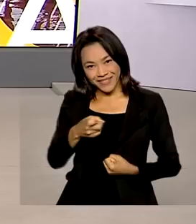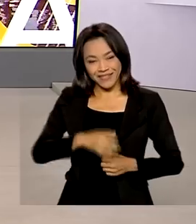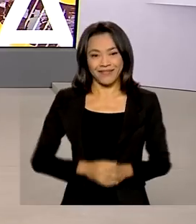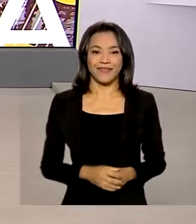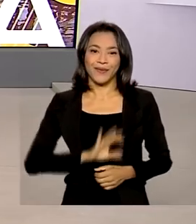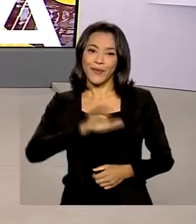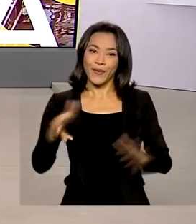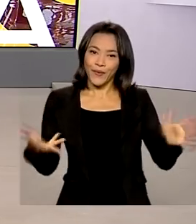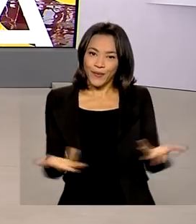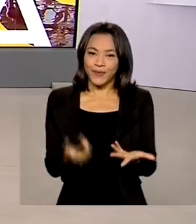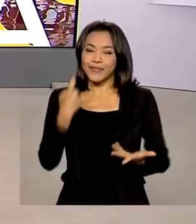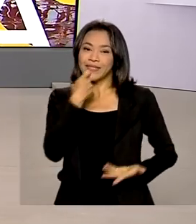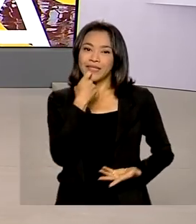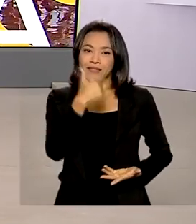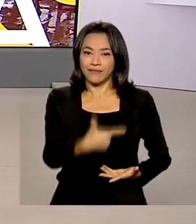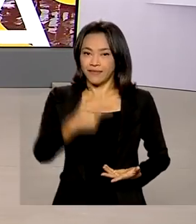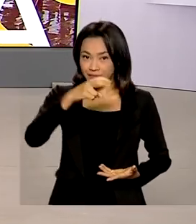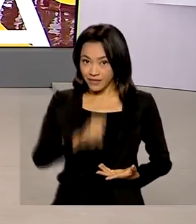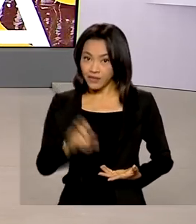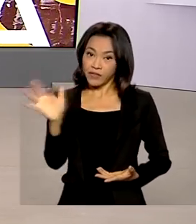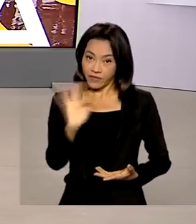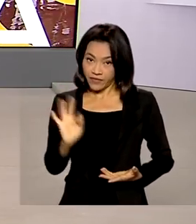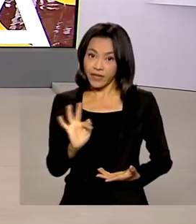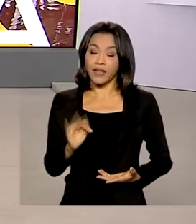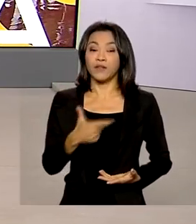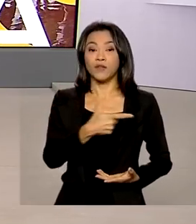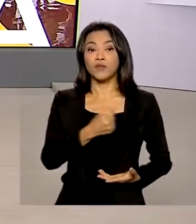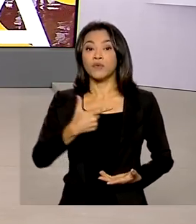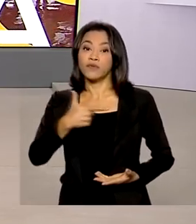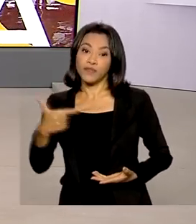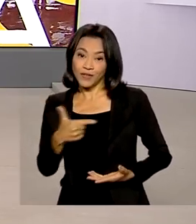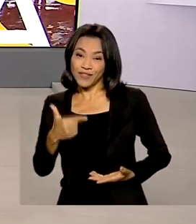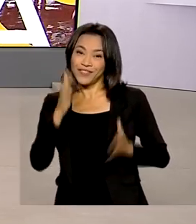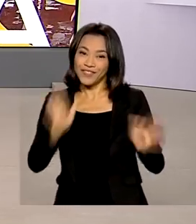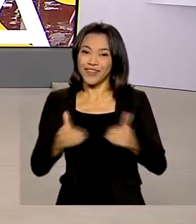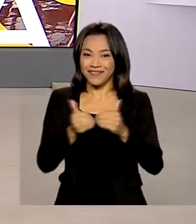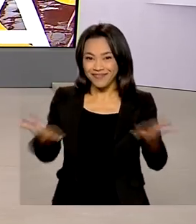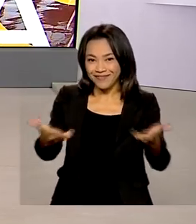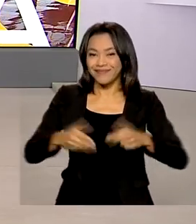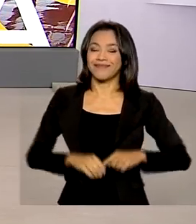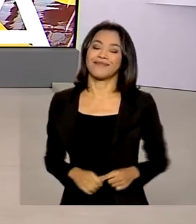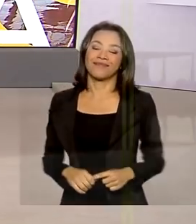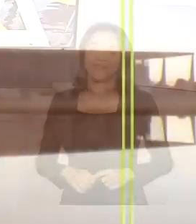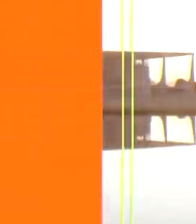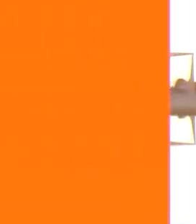edição desta sexta-feira, 25 de fevereiro de 2022, já está no ar.